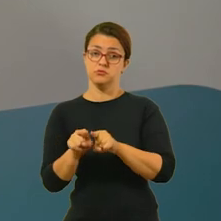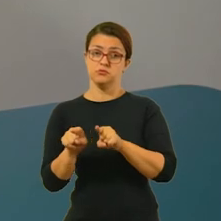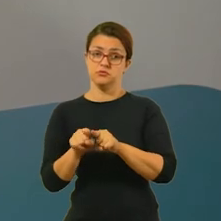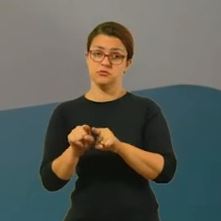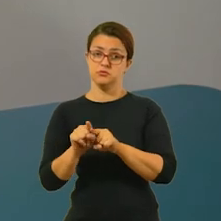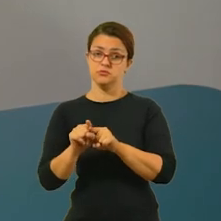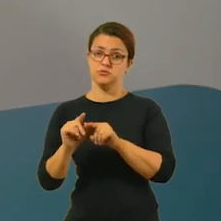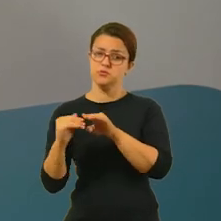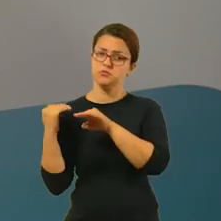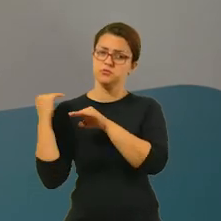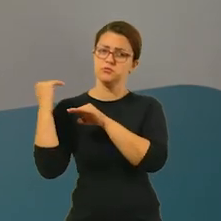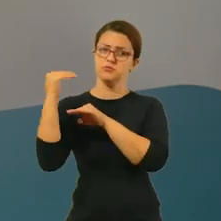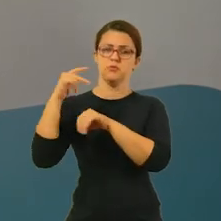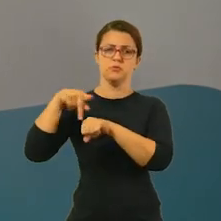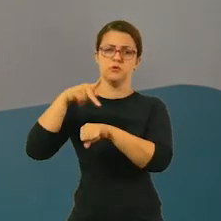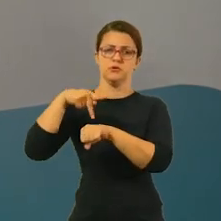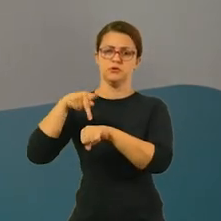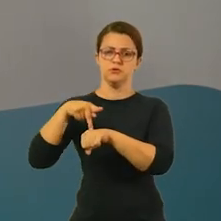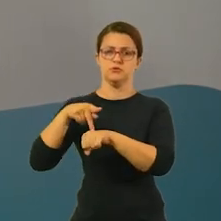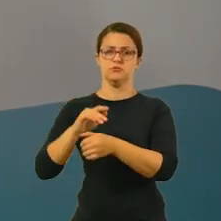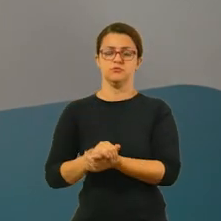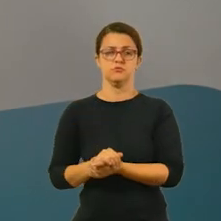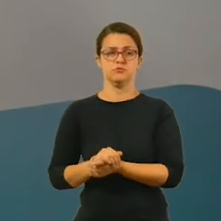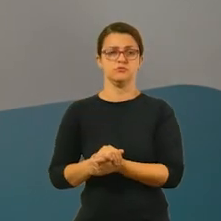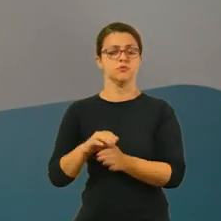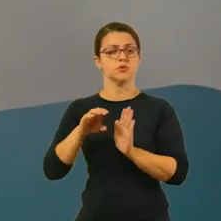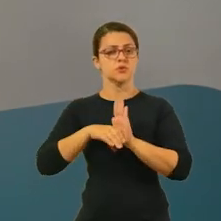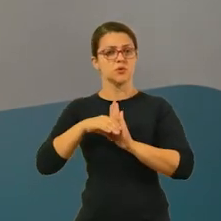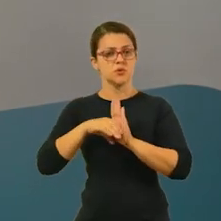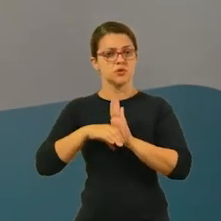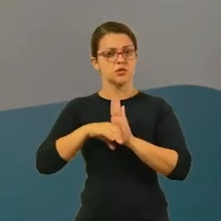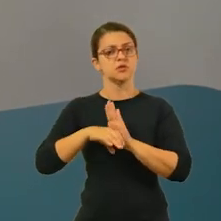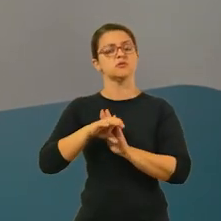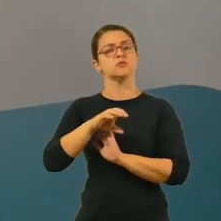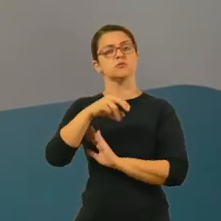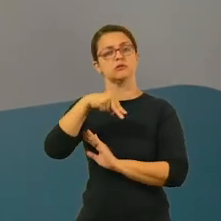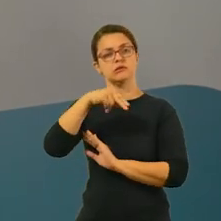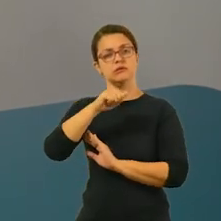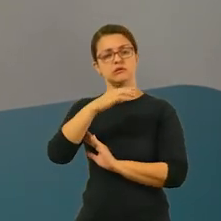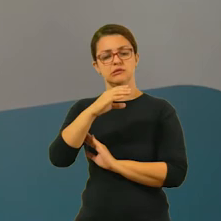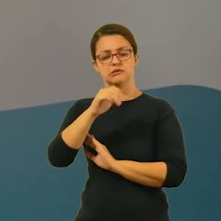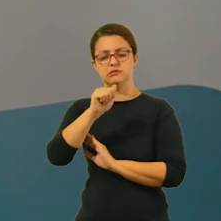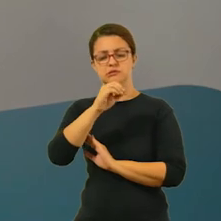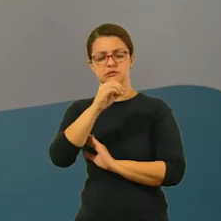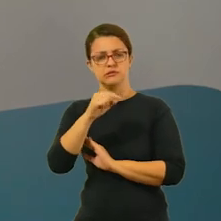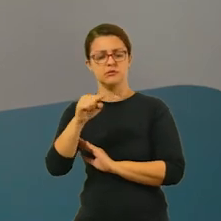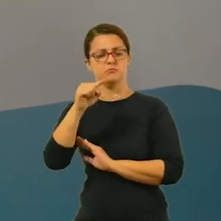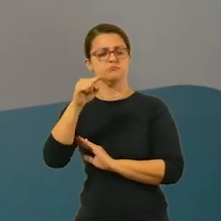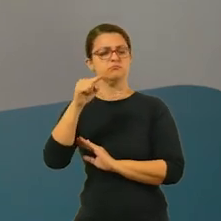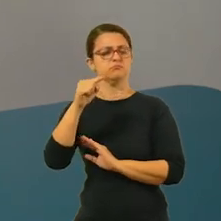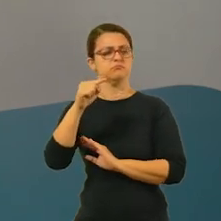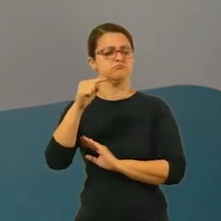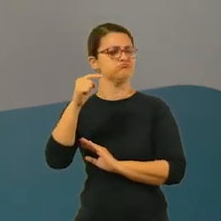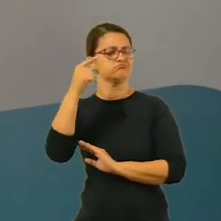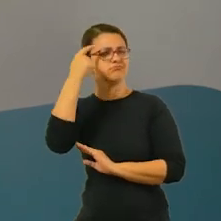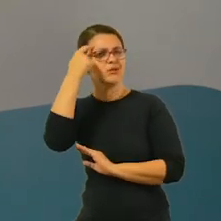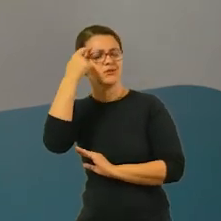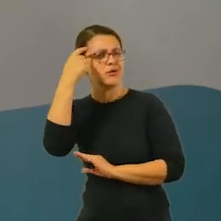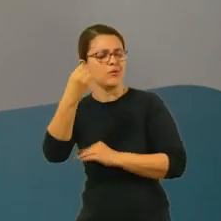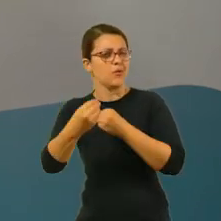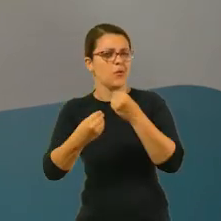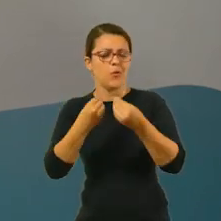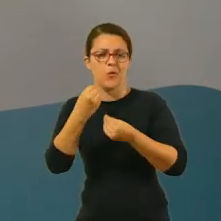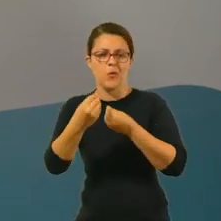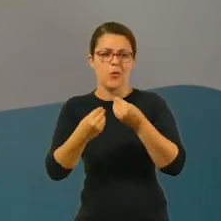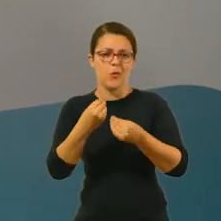país. Tudo bem? Agora nós vamos ver o conceito de nação. E para a gente pensar em nação, a gente tem que pensar